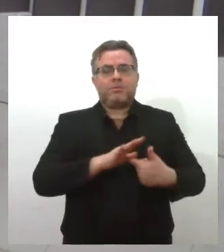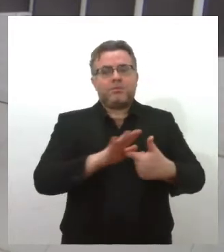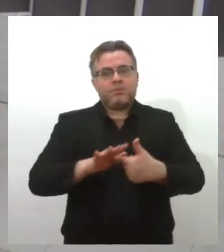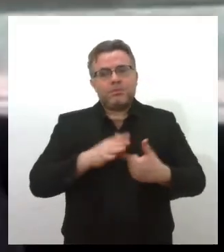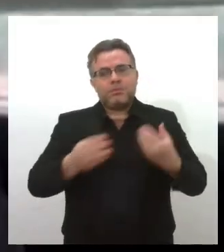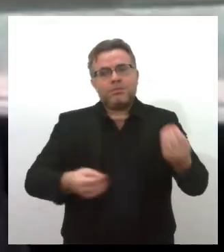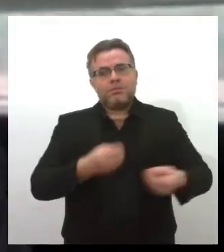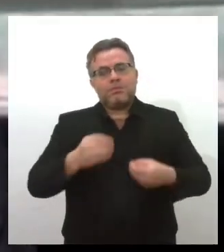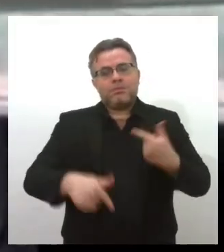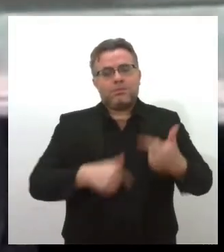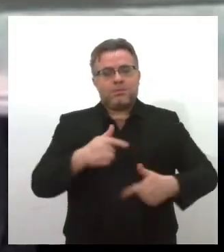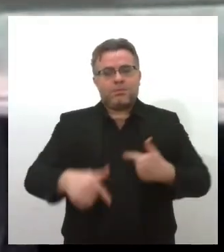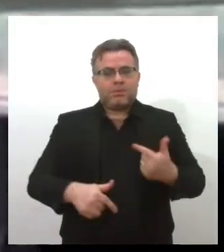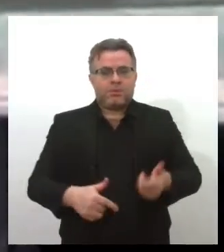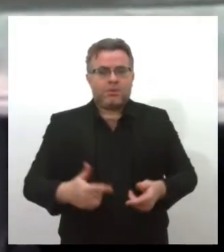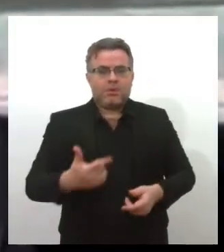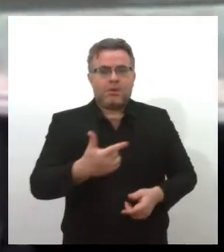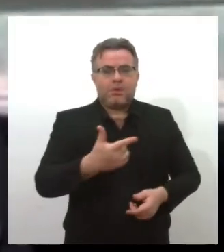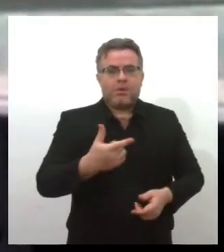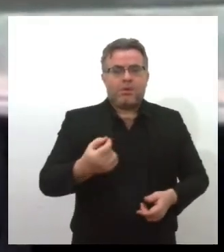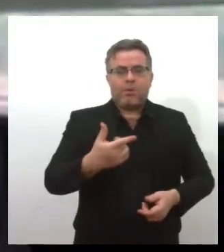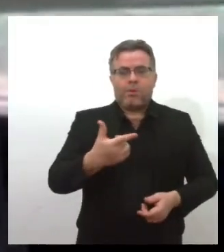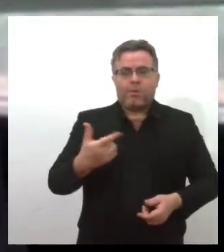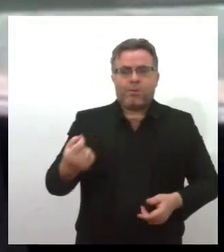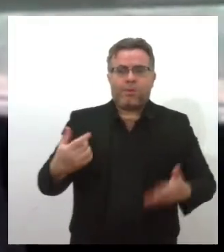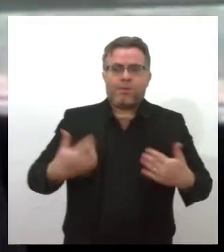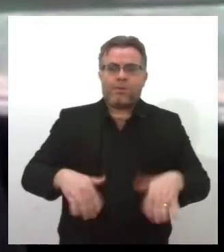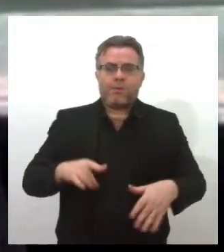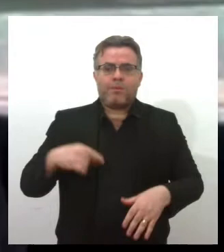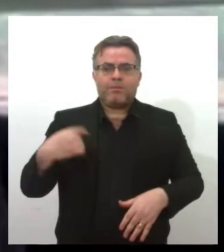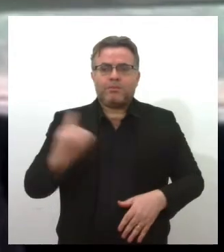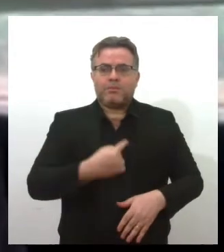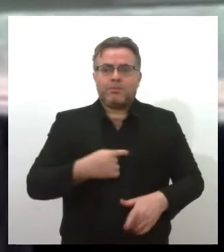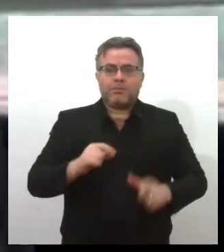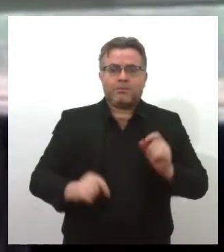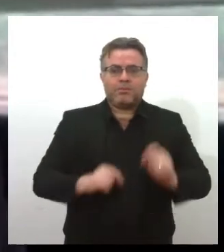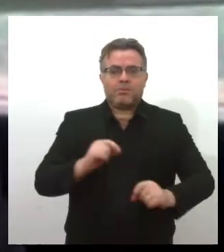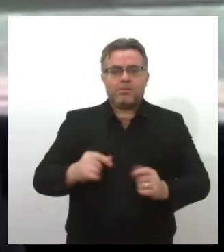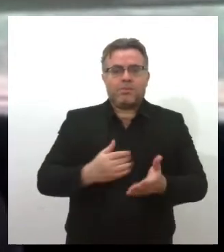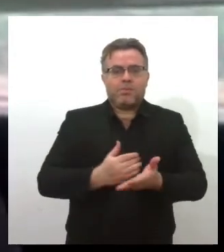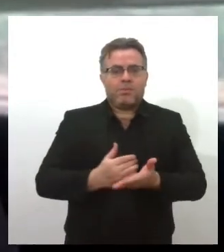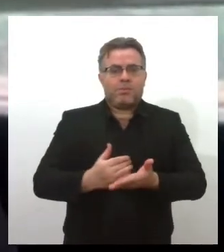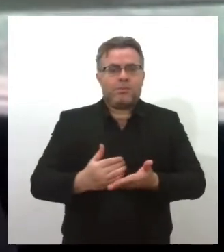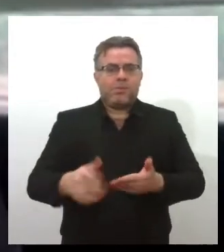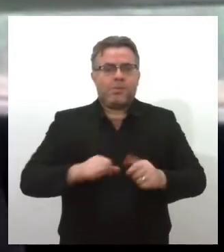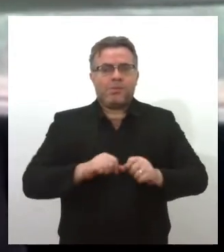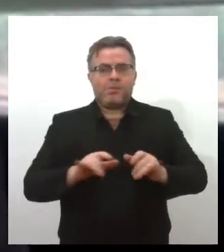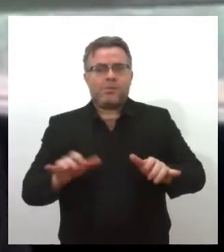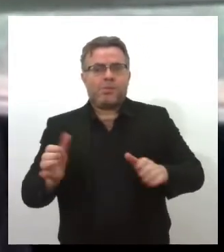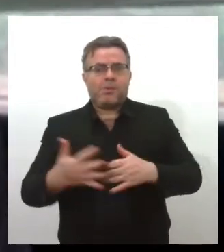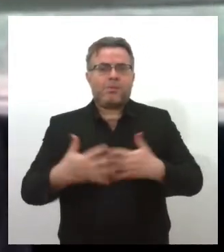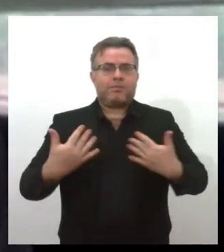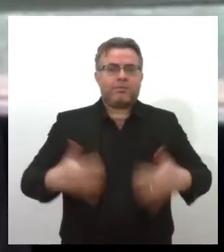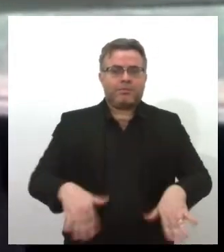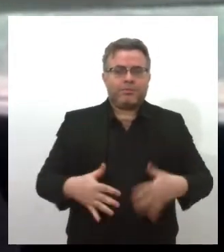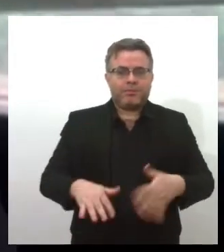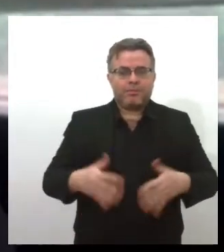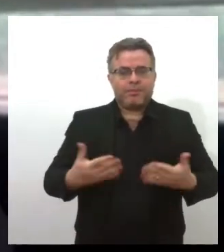da Faptec. O ano de 2020 foi um ano muito difícil, onde a gente teve o início de toda a pandemia. Então, a Faptec